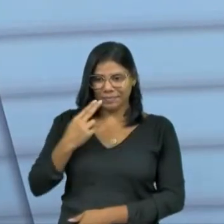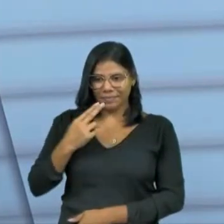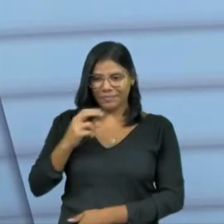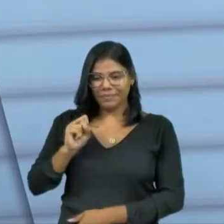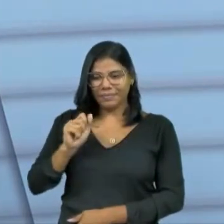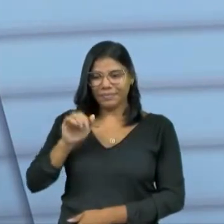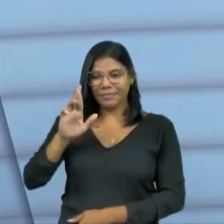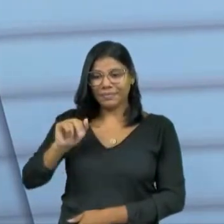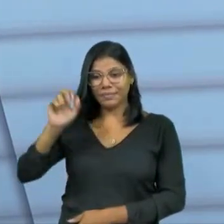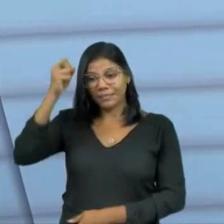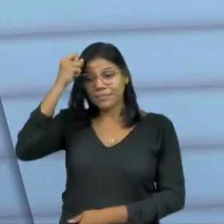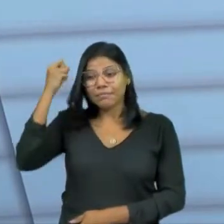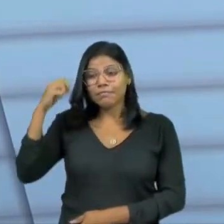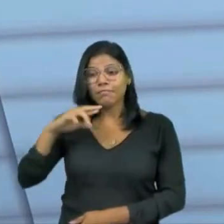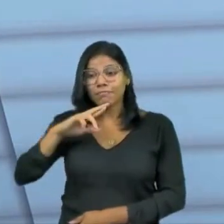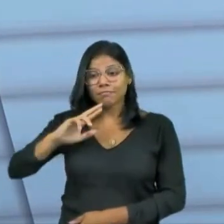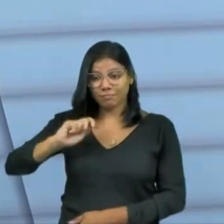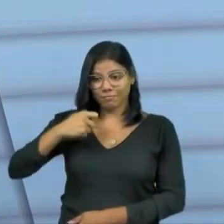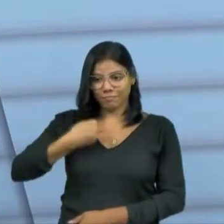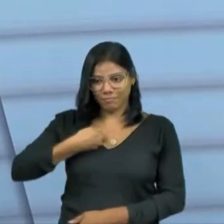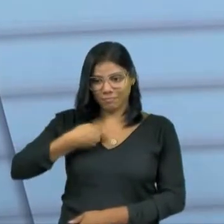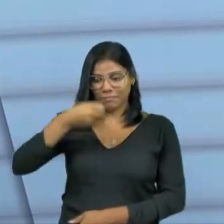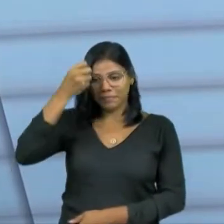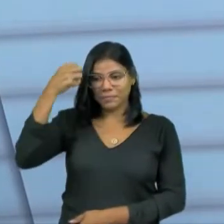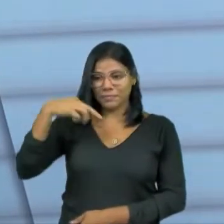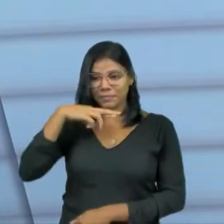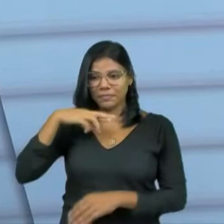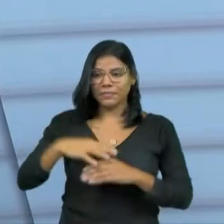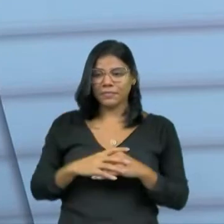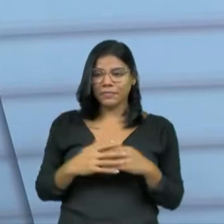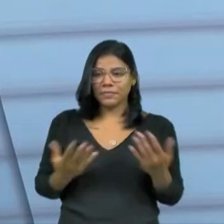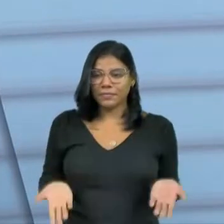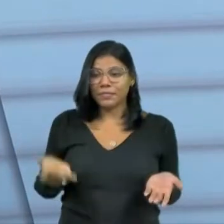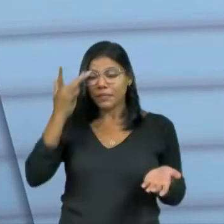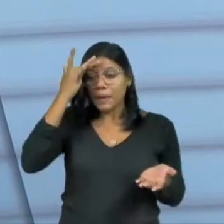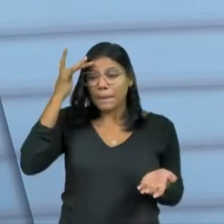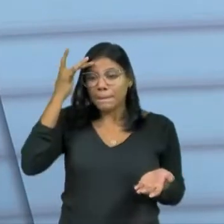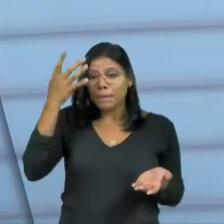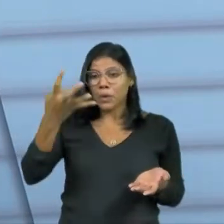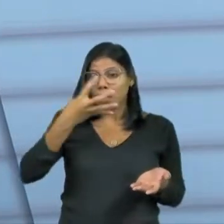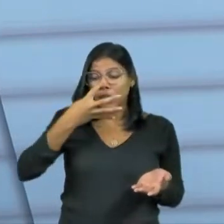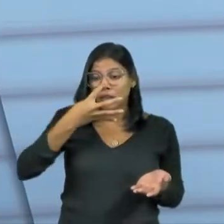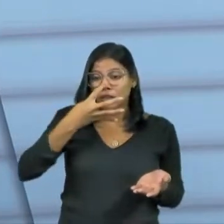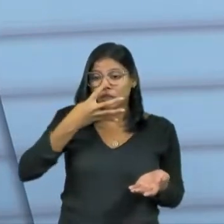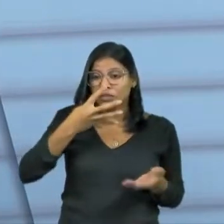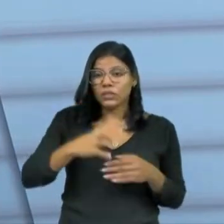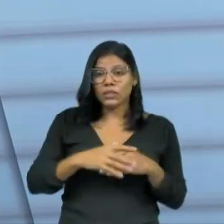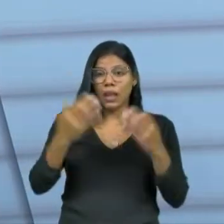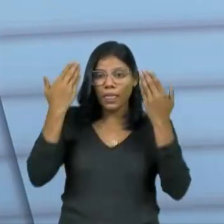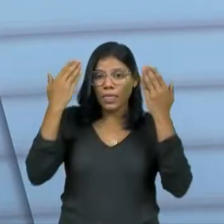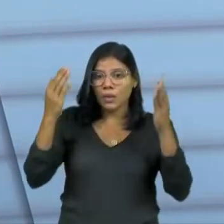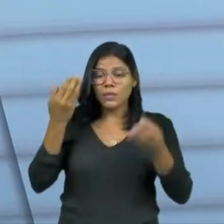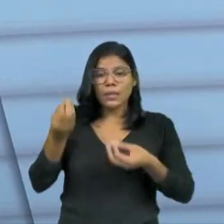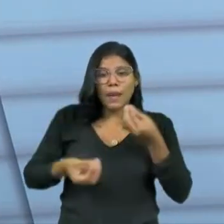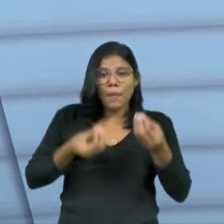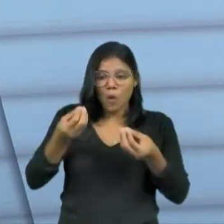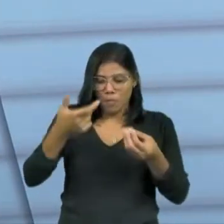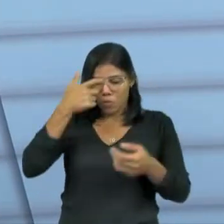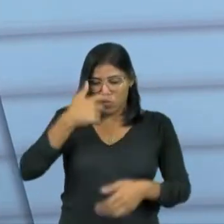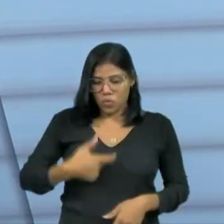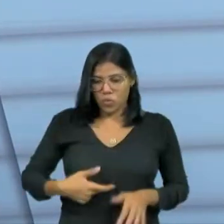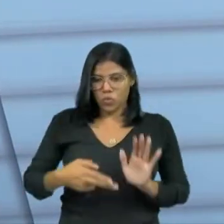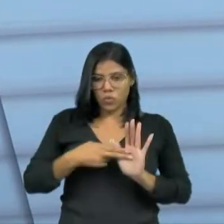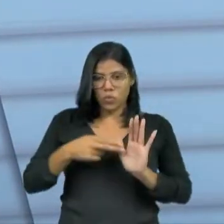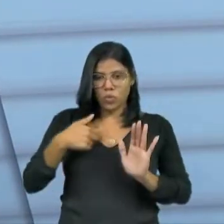posicionados. Porque a pessoa que está assistindo, que ela tiver uma deficiência visual, não sabe como eu sou. Então, eu sou uma mulher de uma